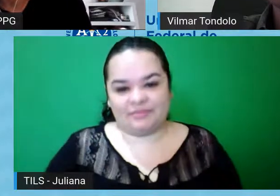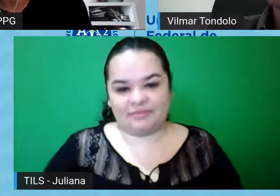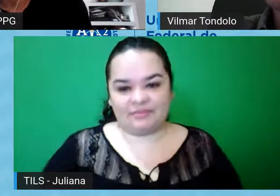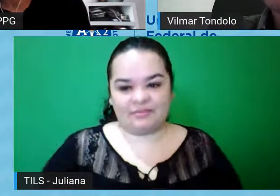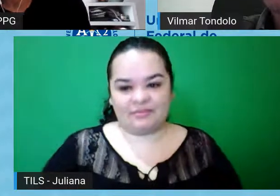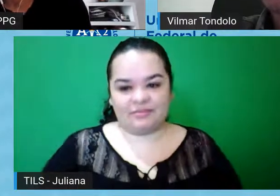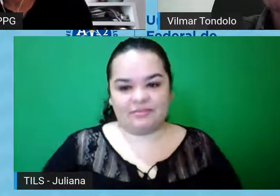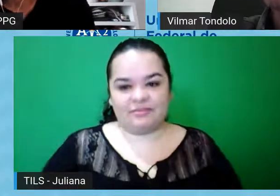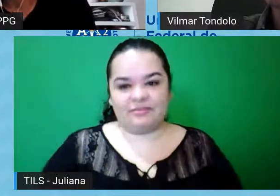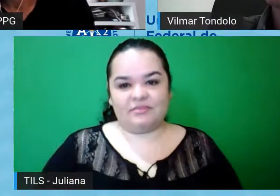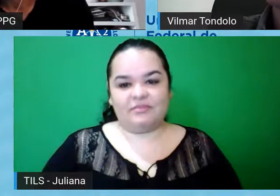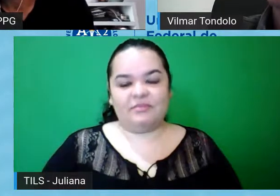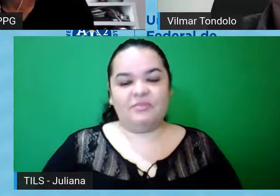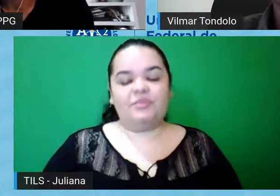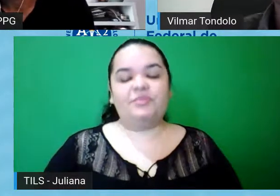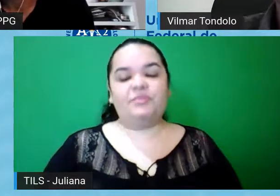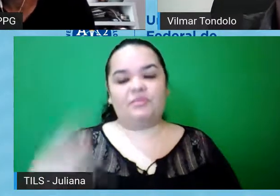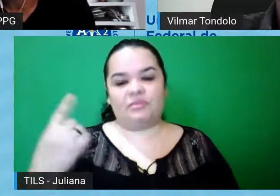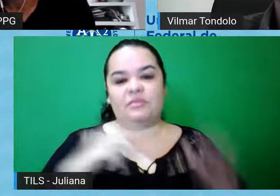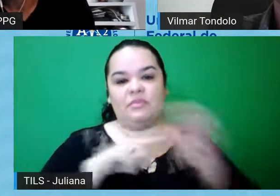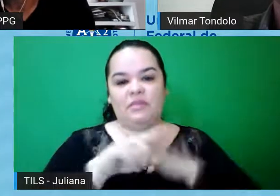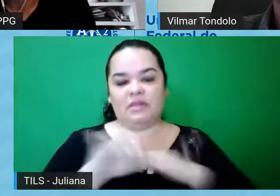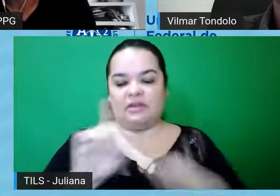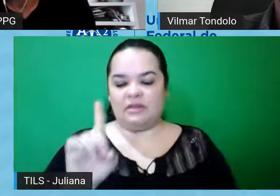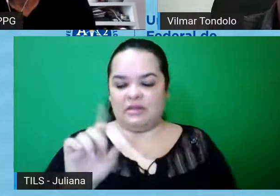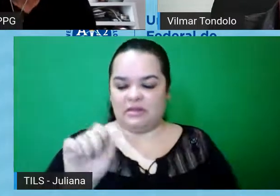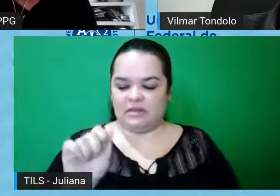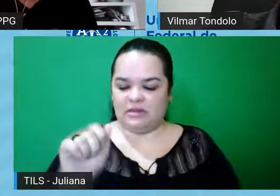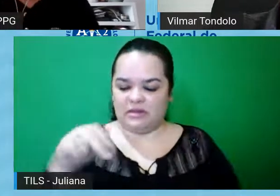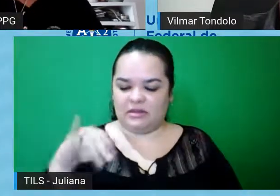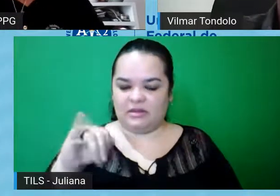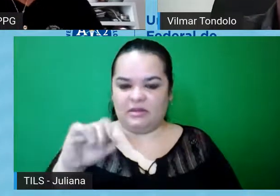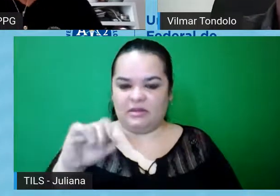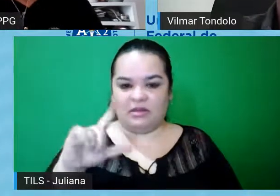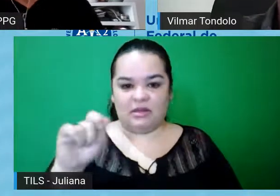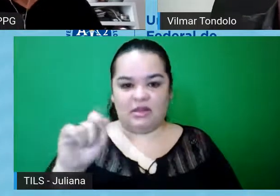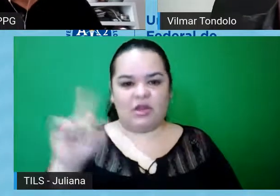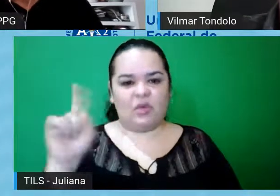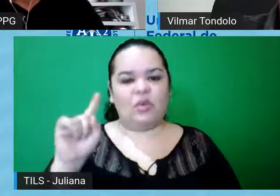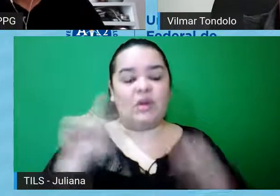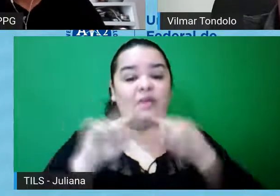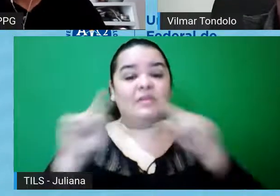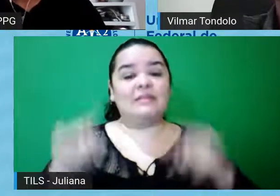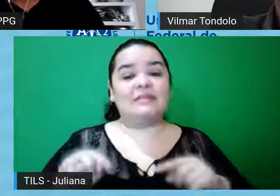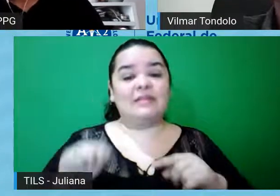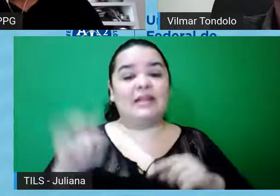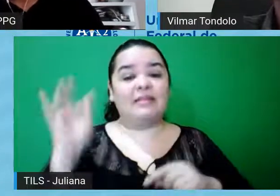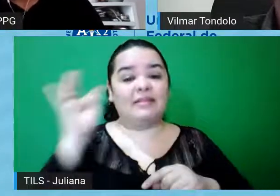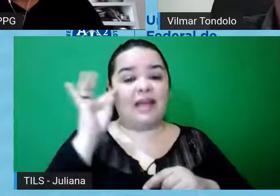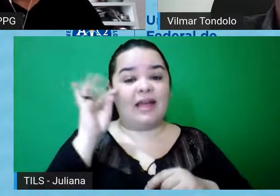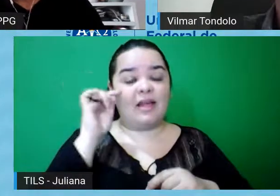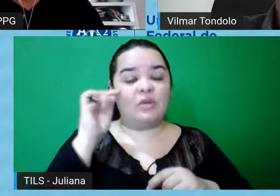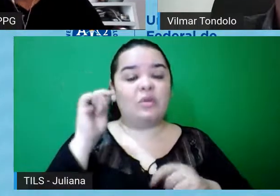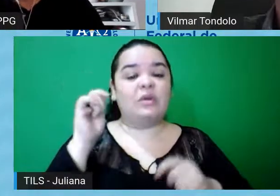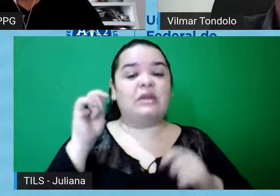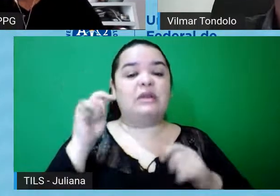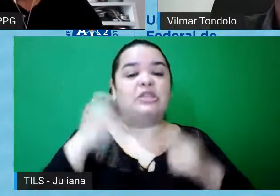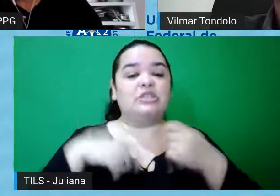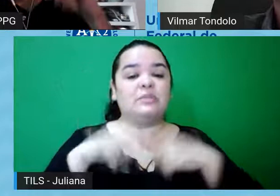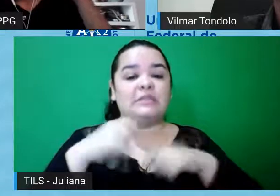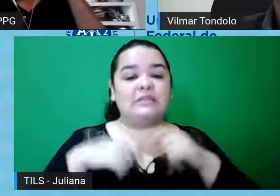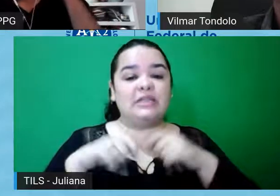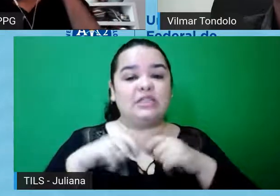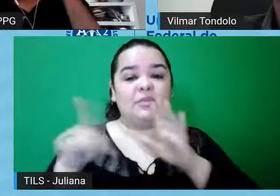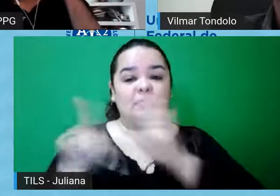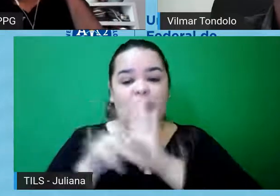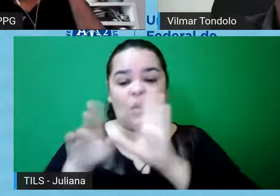Nós também temos uma pergunta da Daniela que ela coloca que não tem um funcionário administrativo exclusivo na ESF, para o